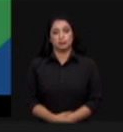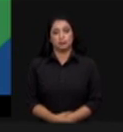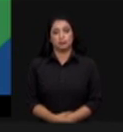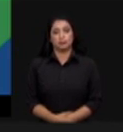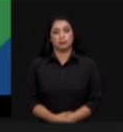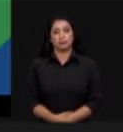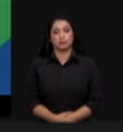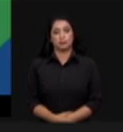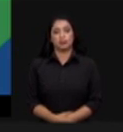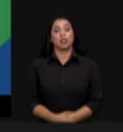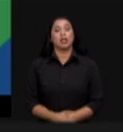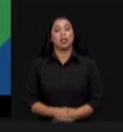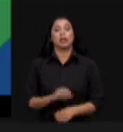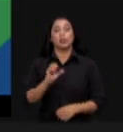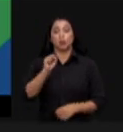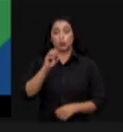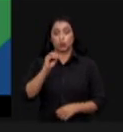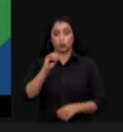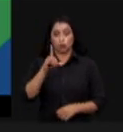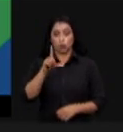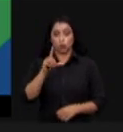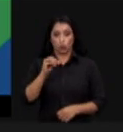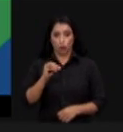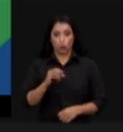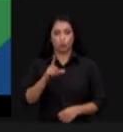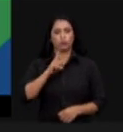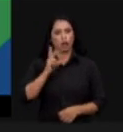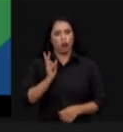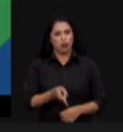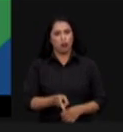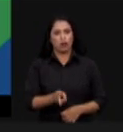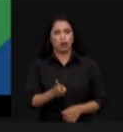permaneça saudável e sempre florido